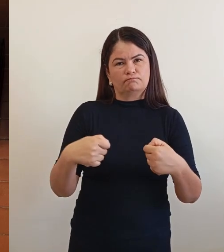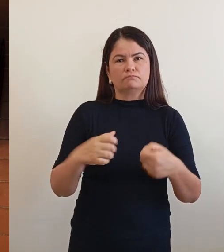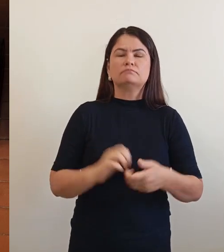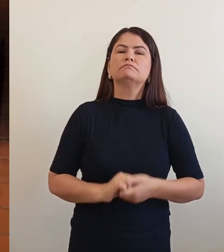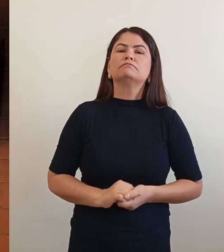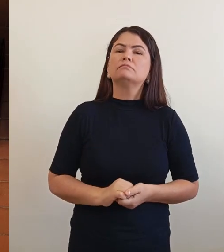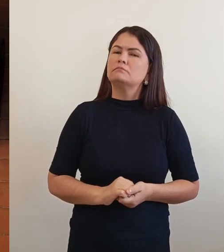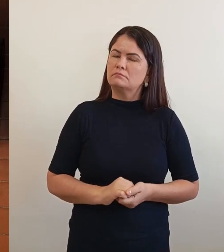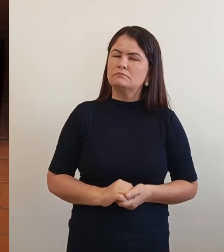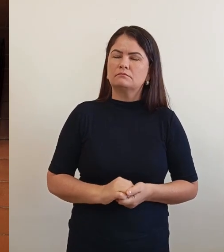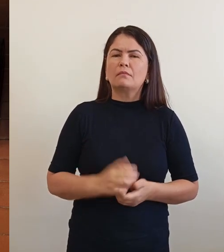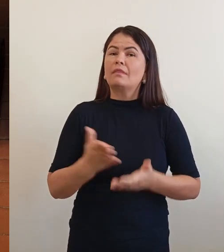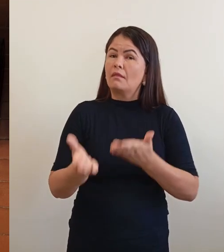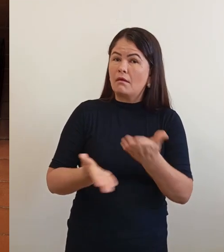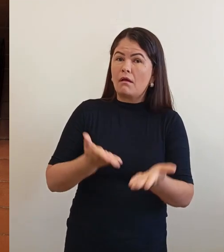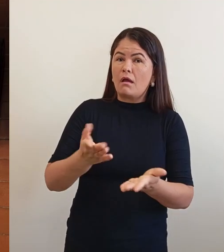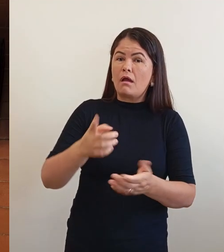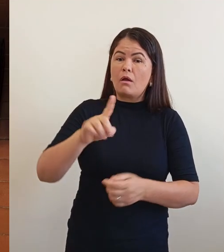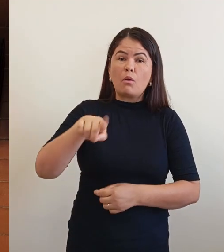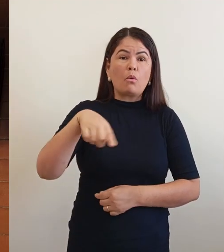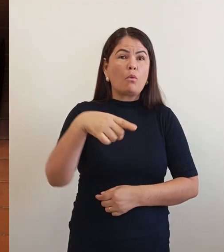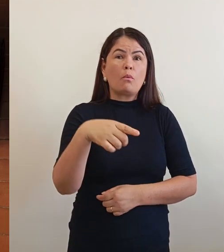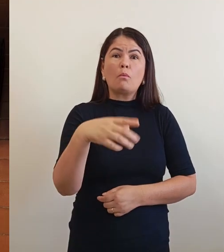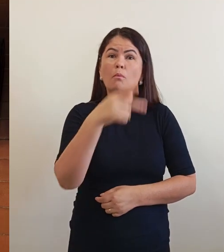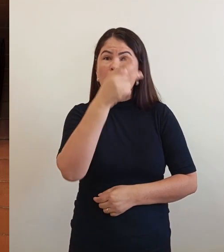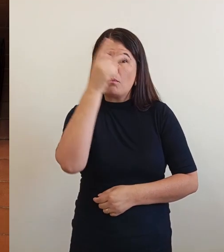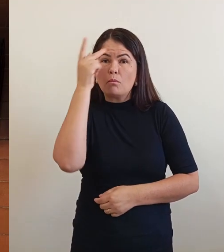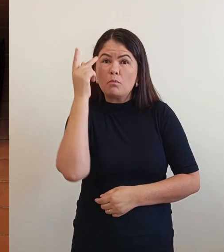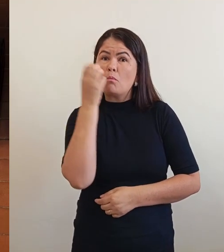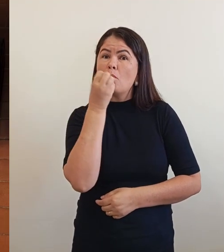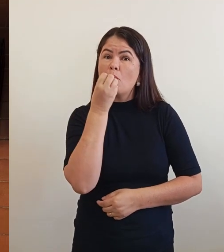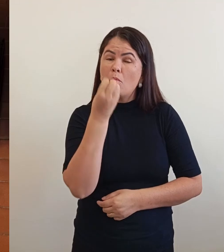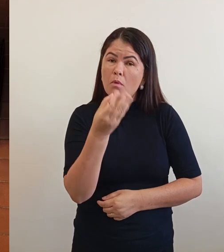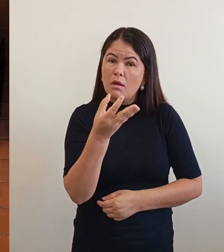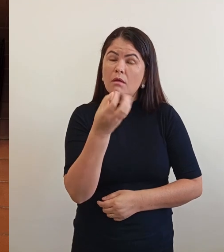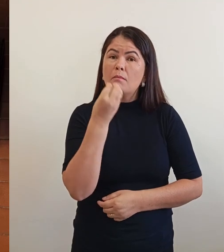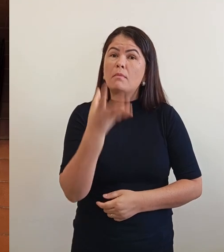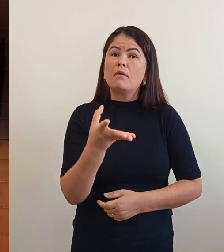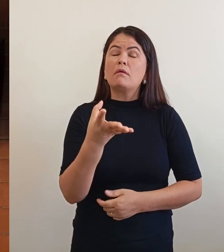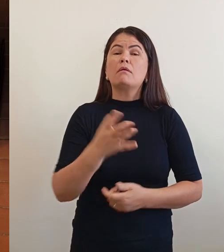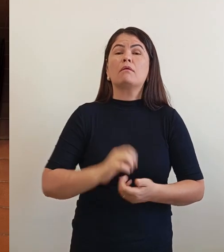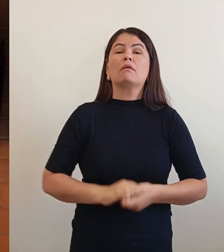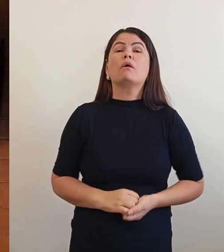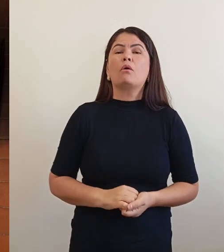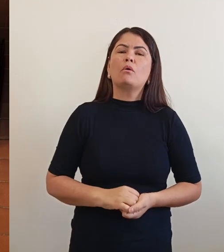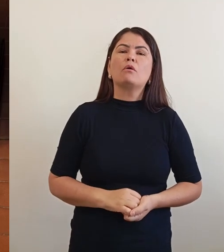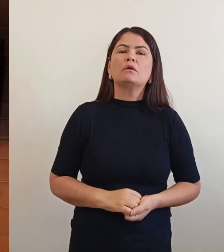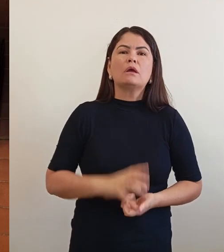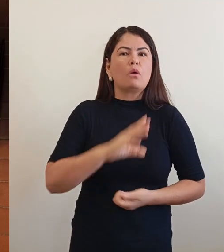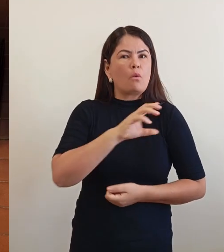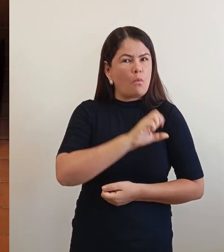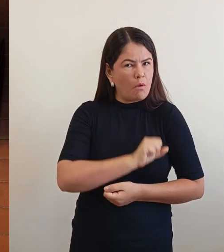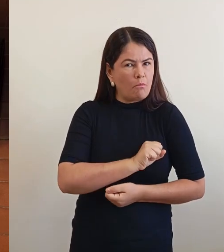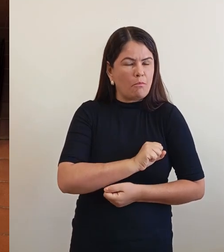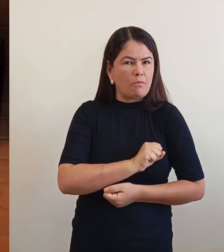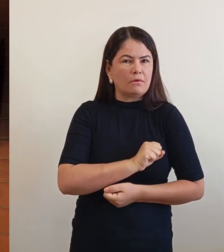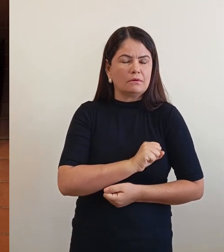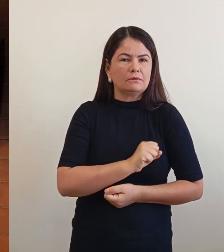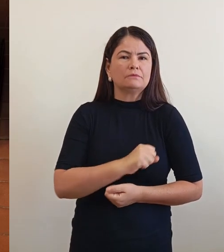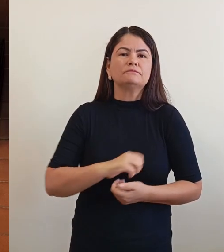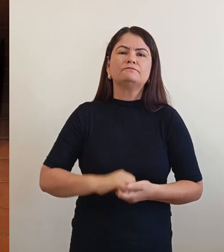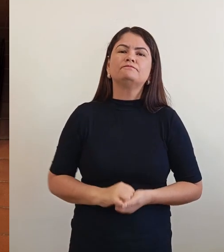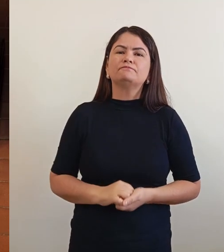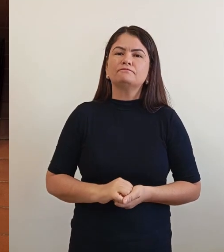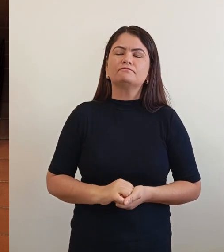a outra pessoa bem. Porque a gente, dando o amor, que recebe o amor. E eu tenho um